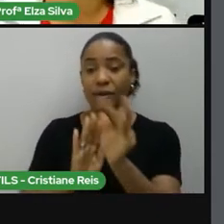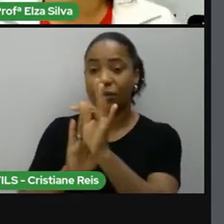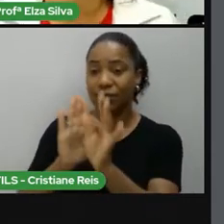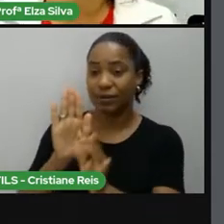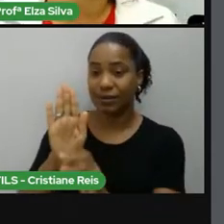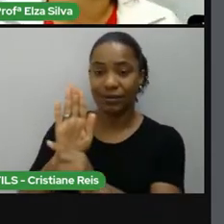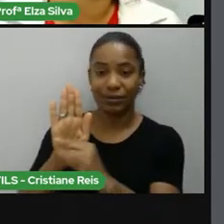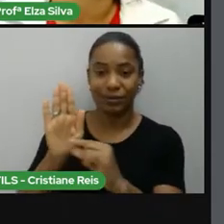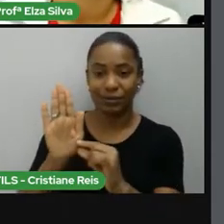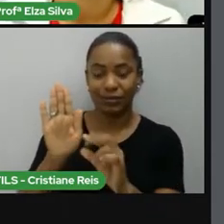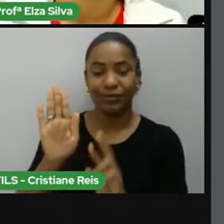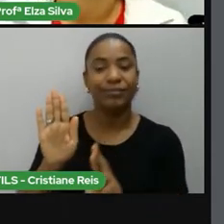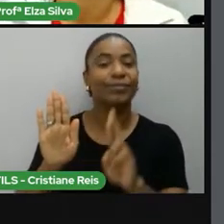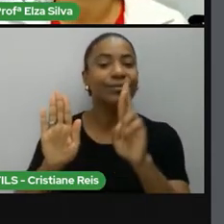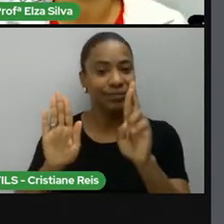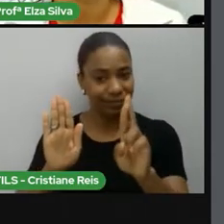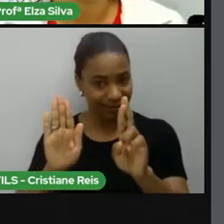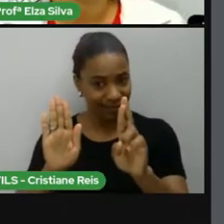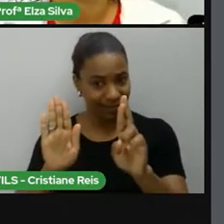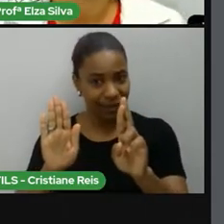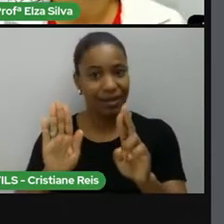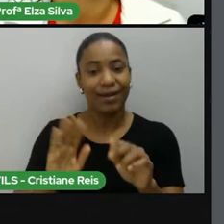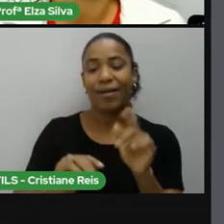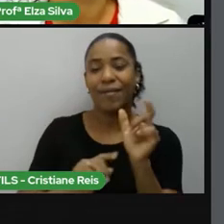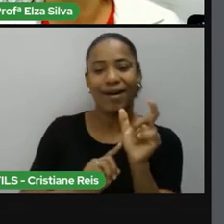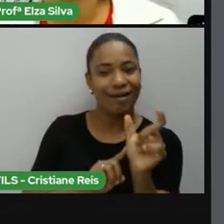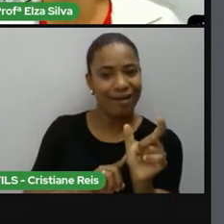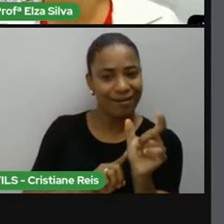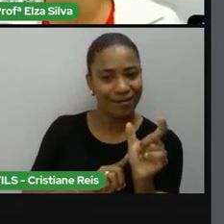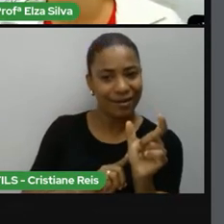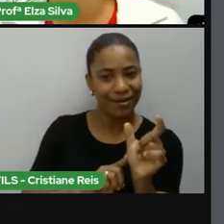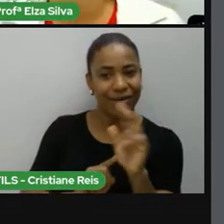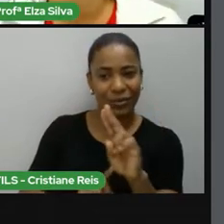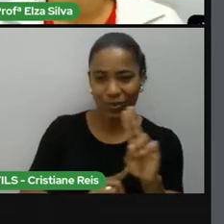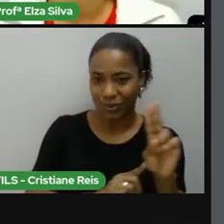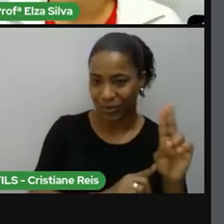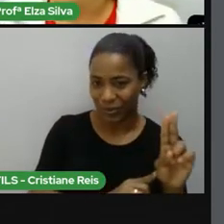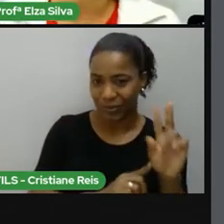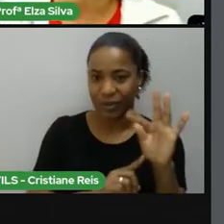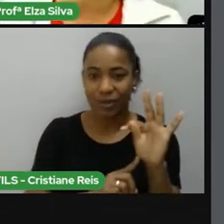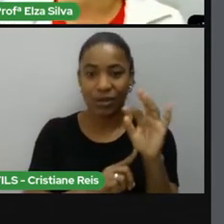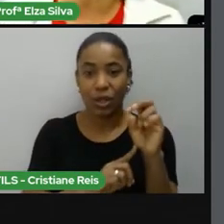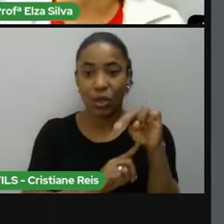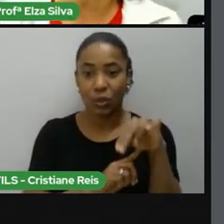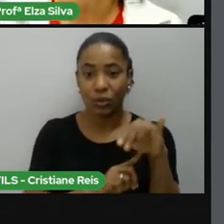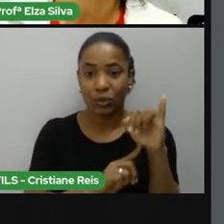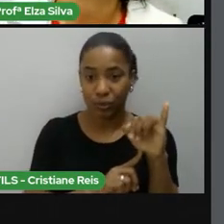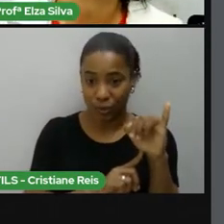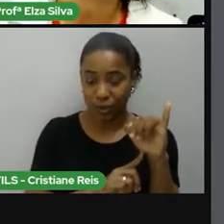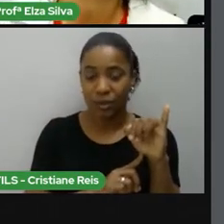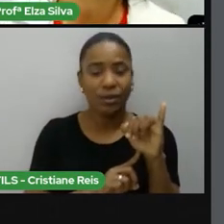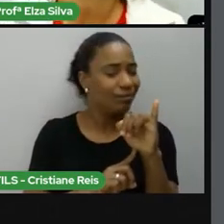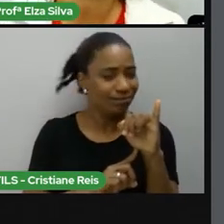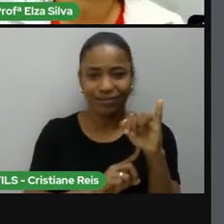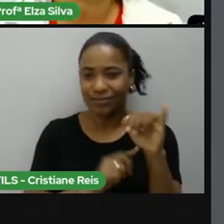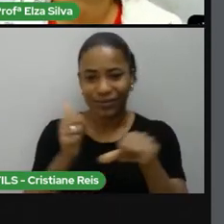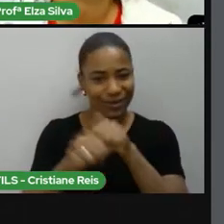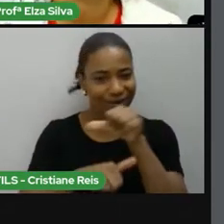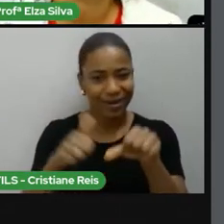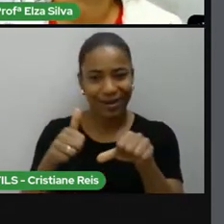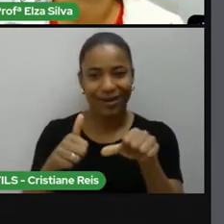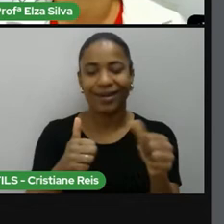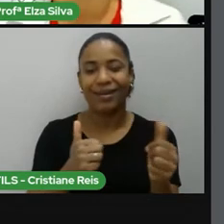substantivo próprio, Toni Morrison, por várias vezes, eu utilizei um pronome, she,